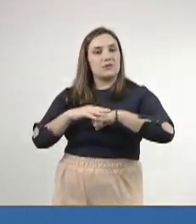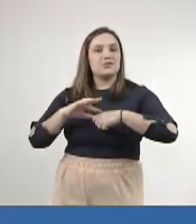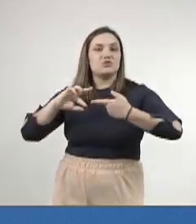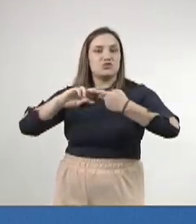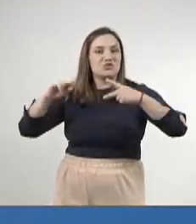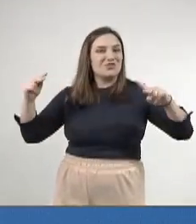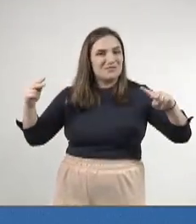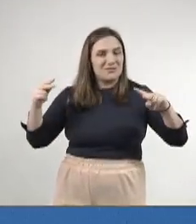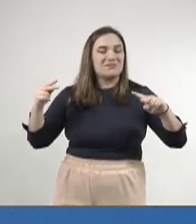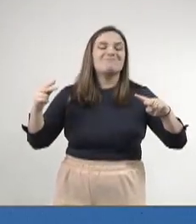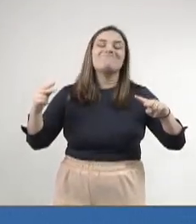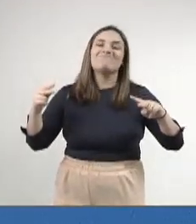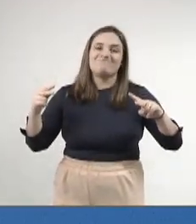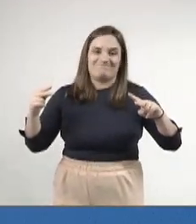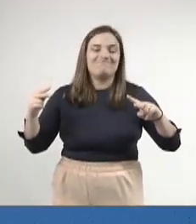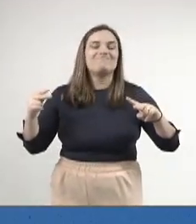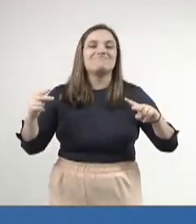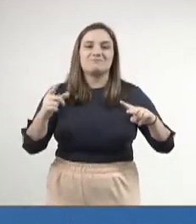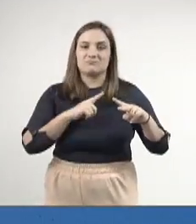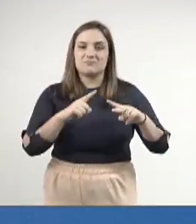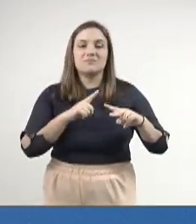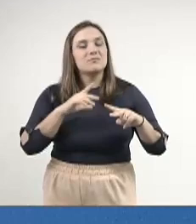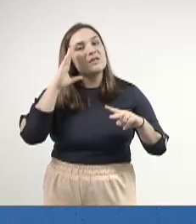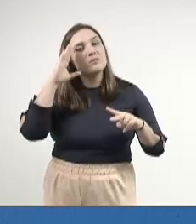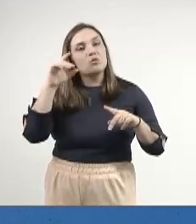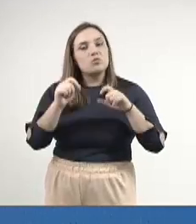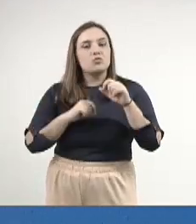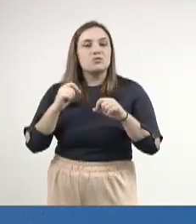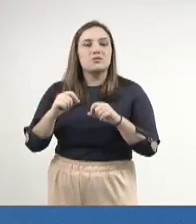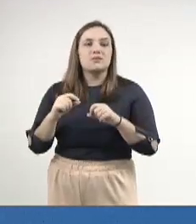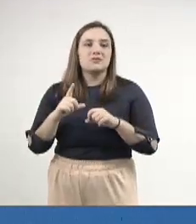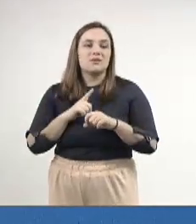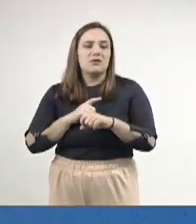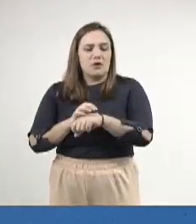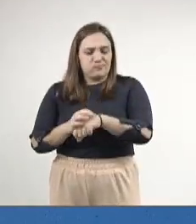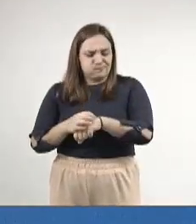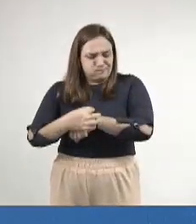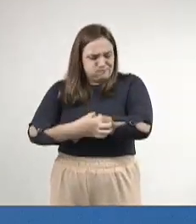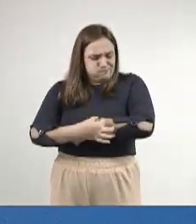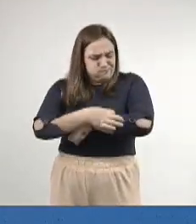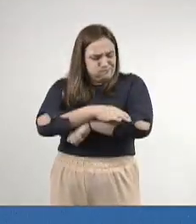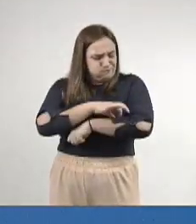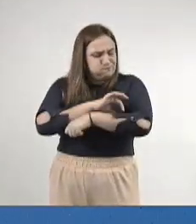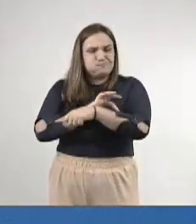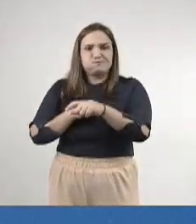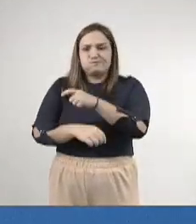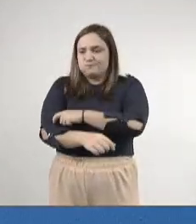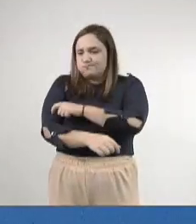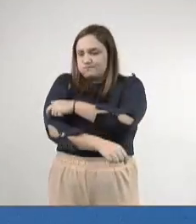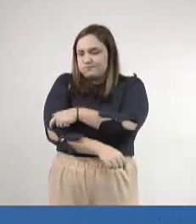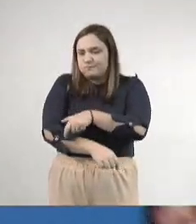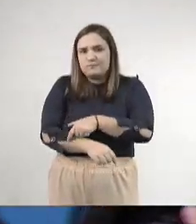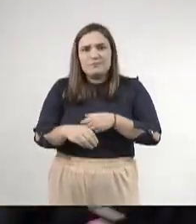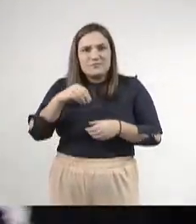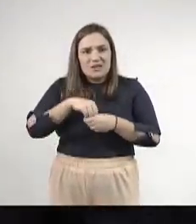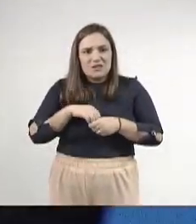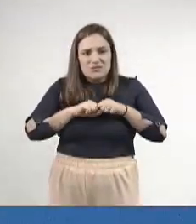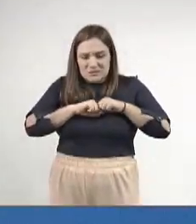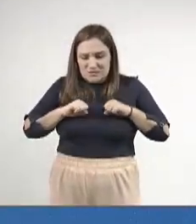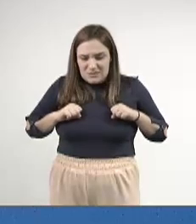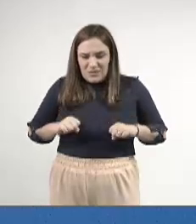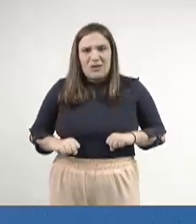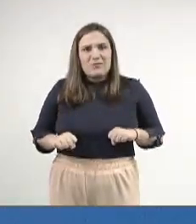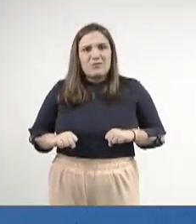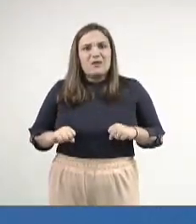autossômicas dominantes que têm em comum o surgimento de tumores benignos múltiplos no sistema nervoso